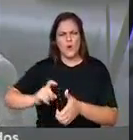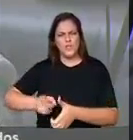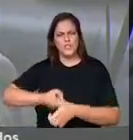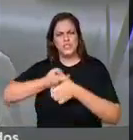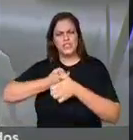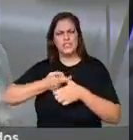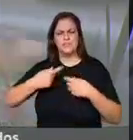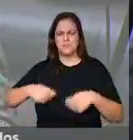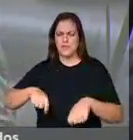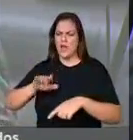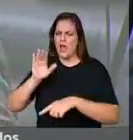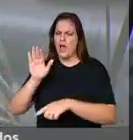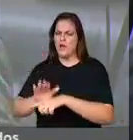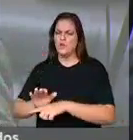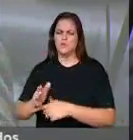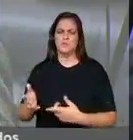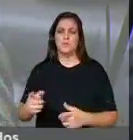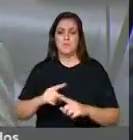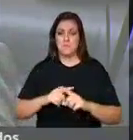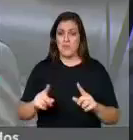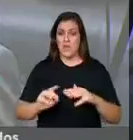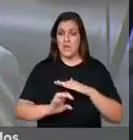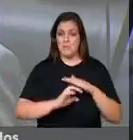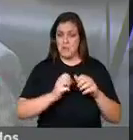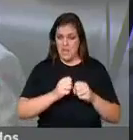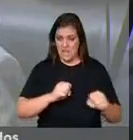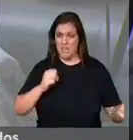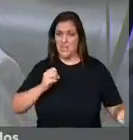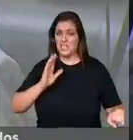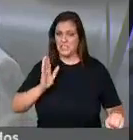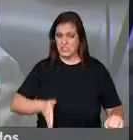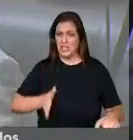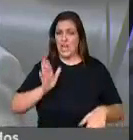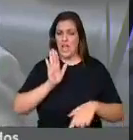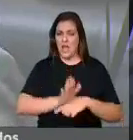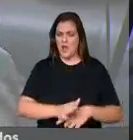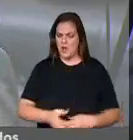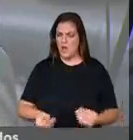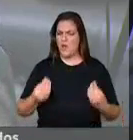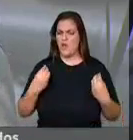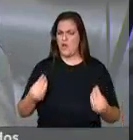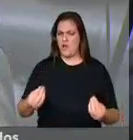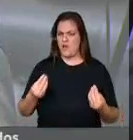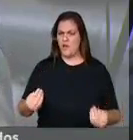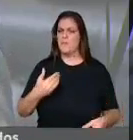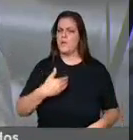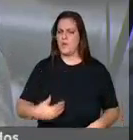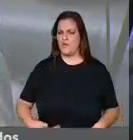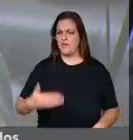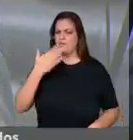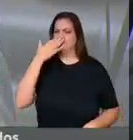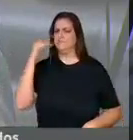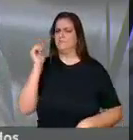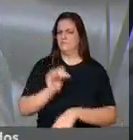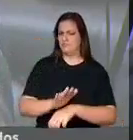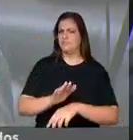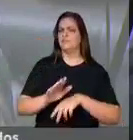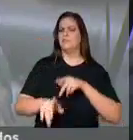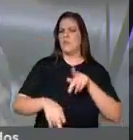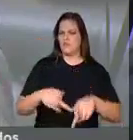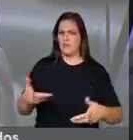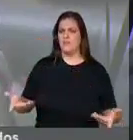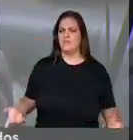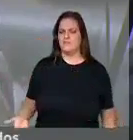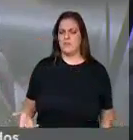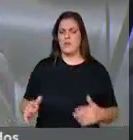microempresário e tenha protegido os grandes. Realmente é um governo que vira as costas para os interesses nacionais. A pequena